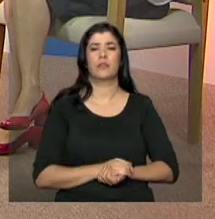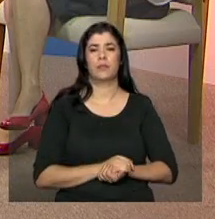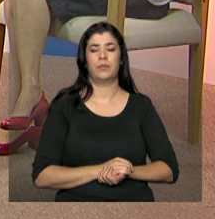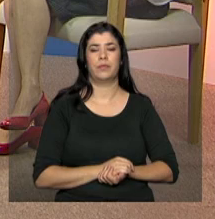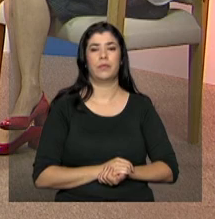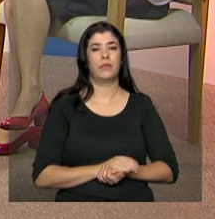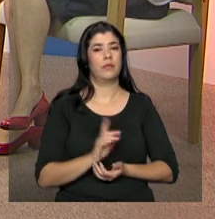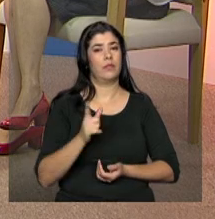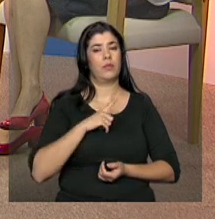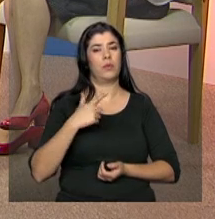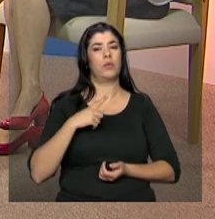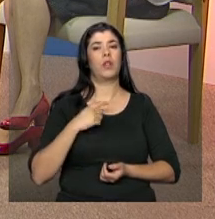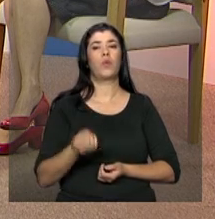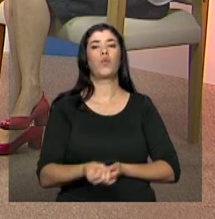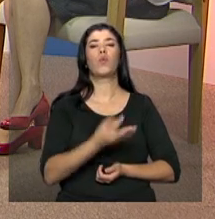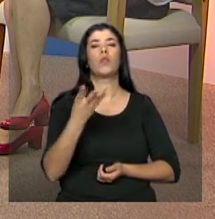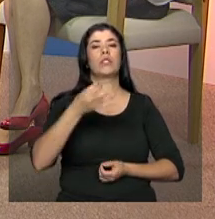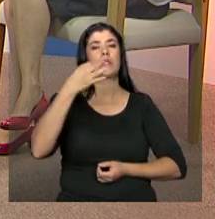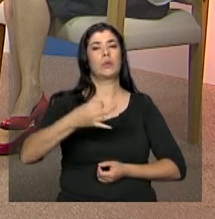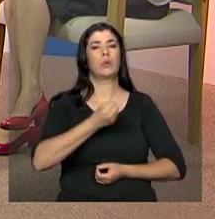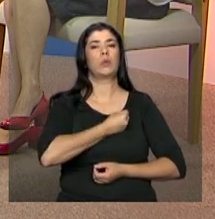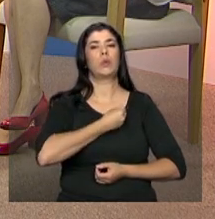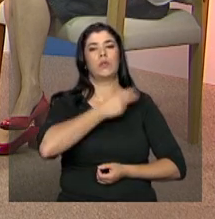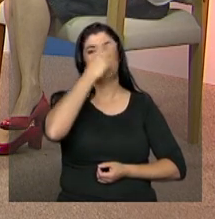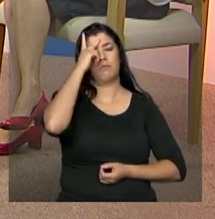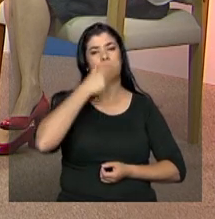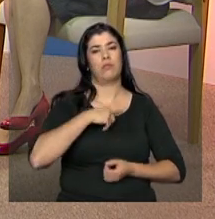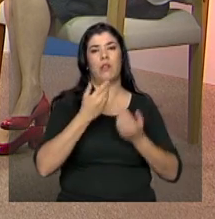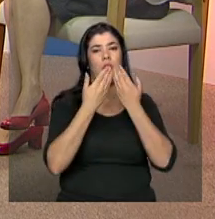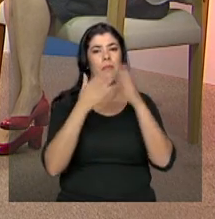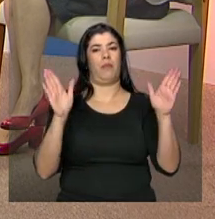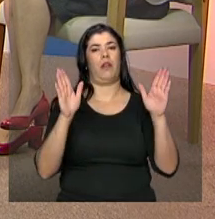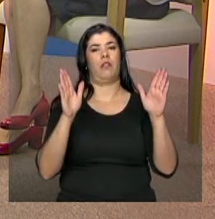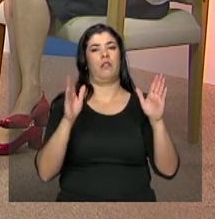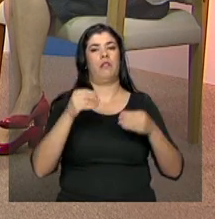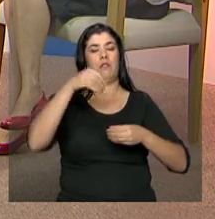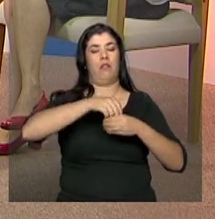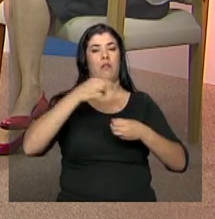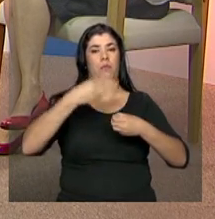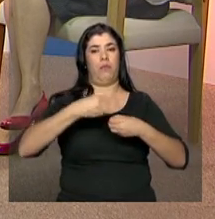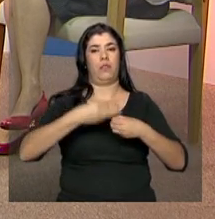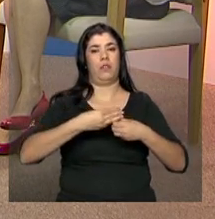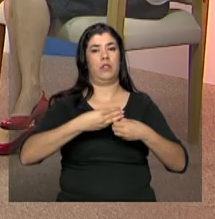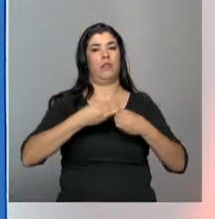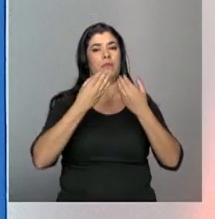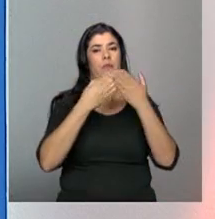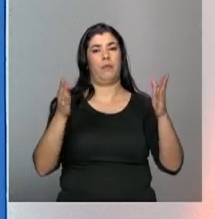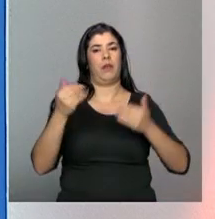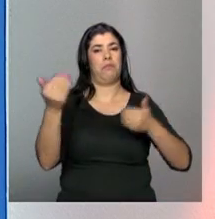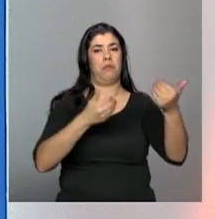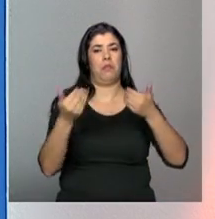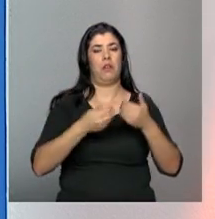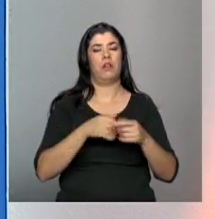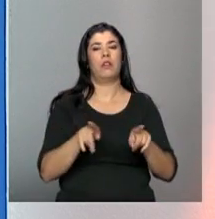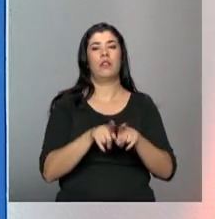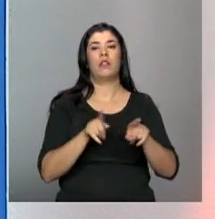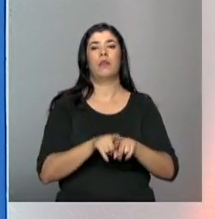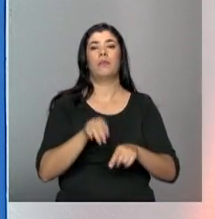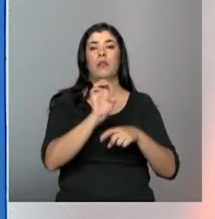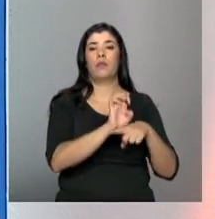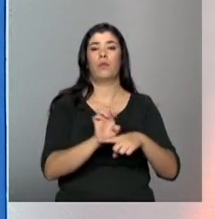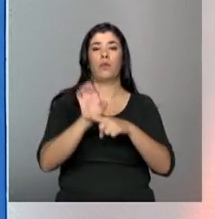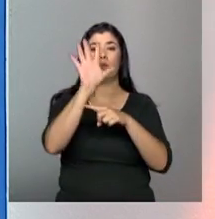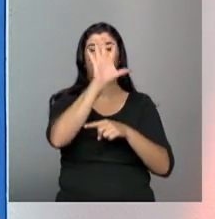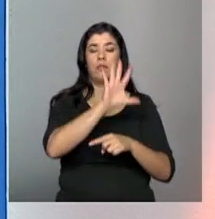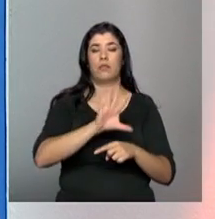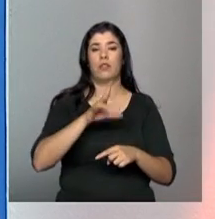conferência é um espaço aberto no âmbito dos municípios. No âmbito dos estados, ela contempla a participação